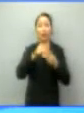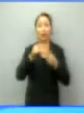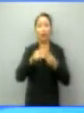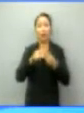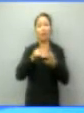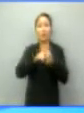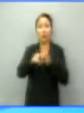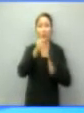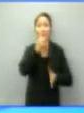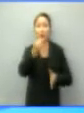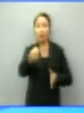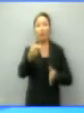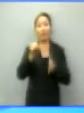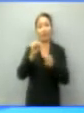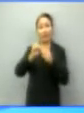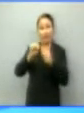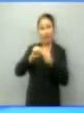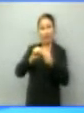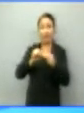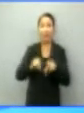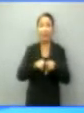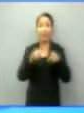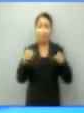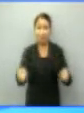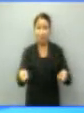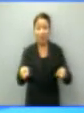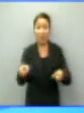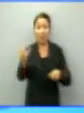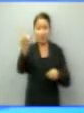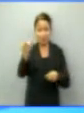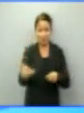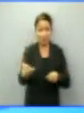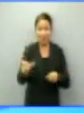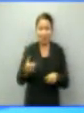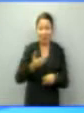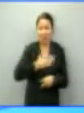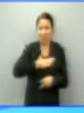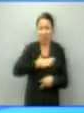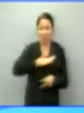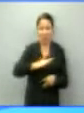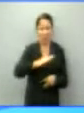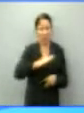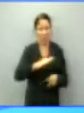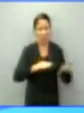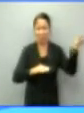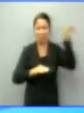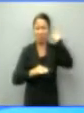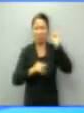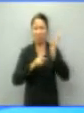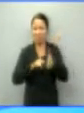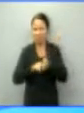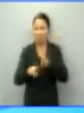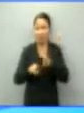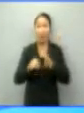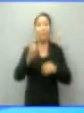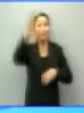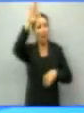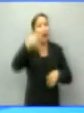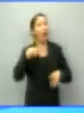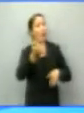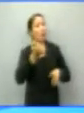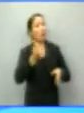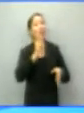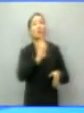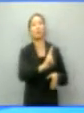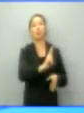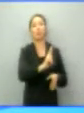pelo mediador. O candidato que se considerar ofendido poderá solicitar imediatamente direito de resposta, que será